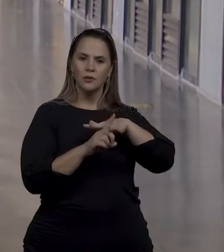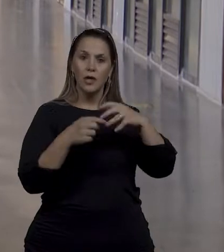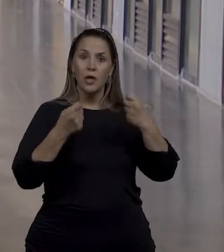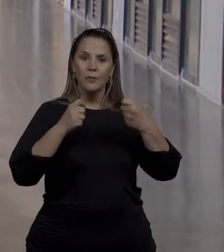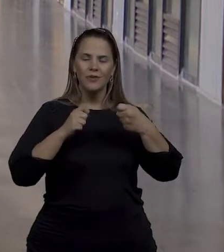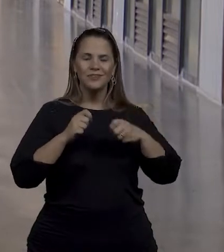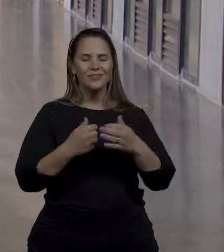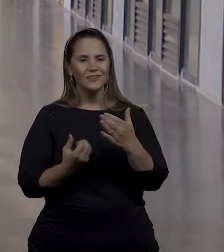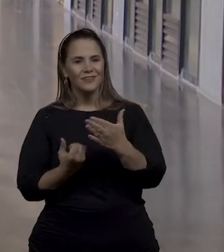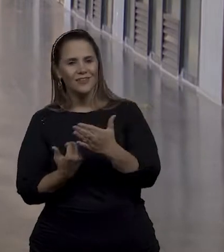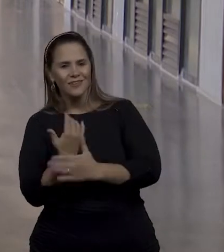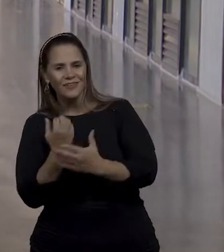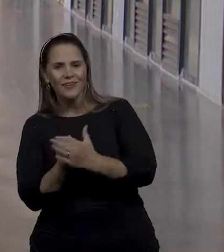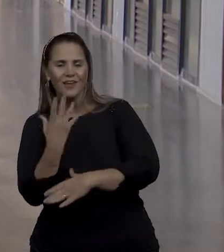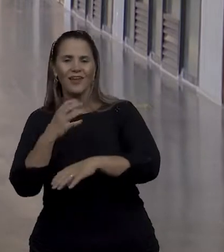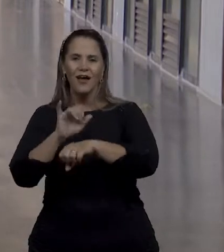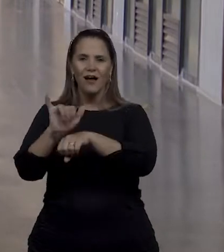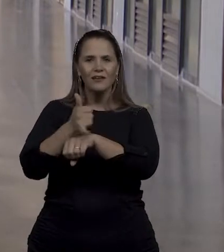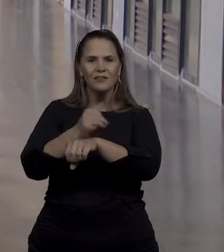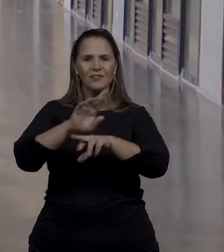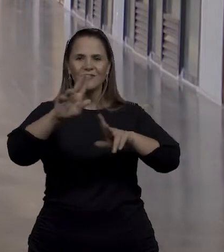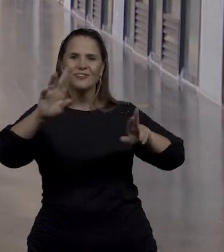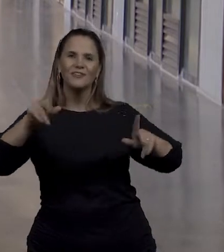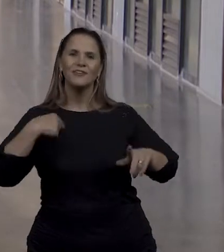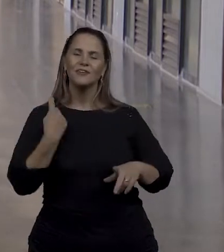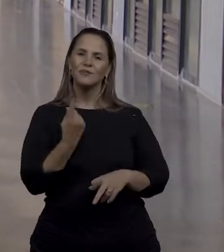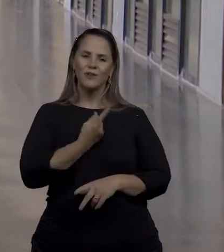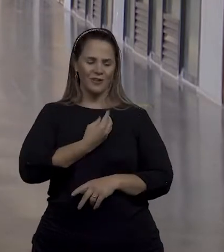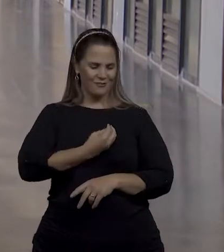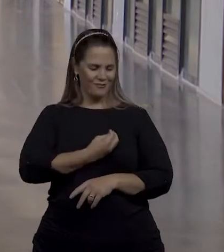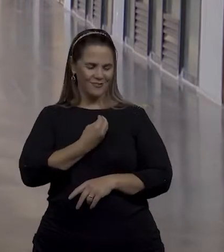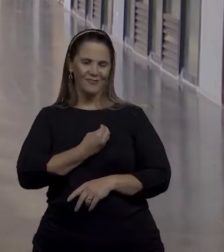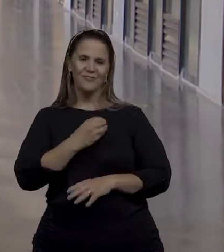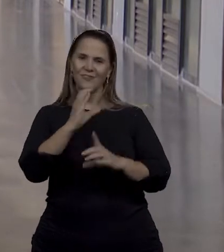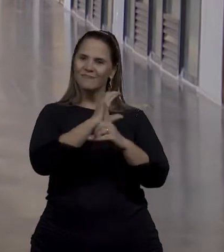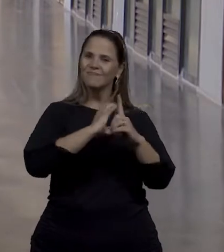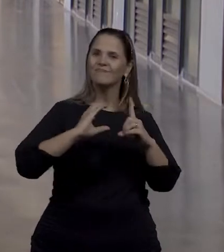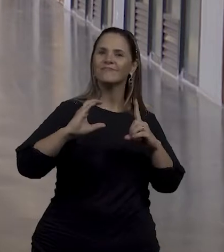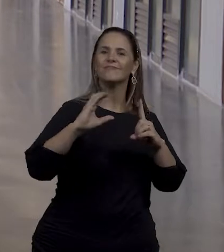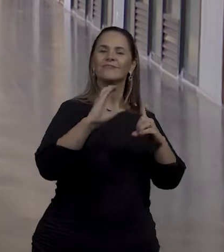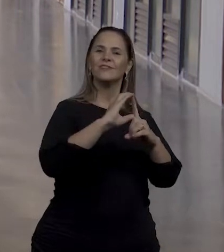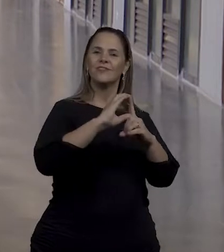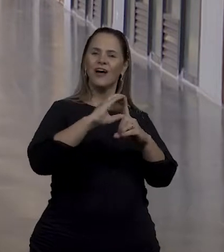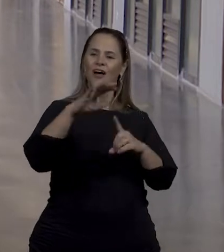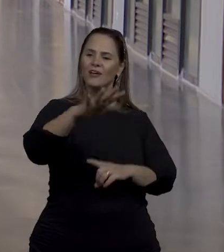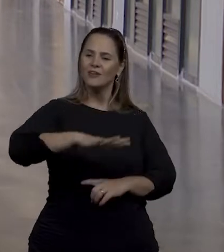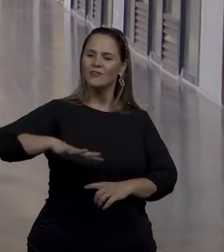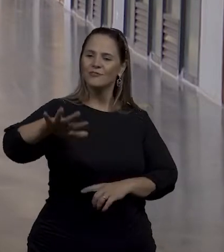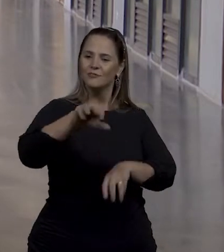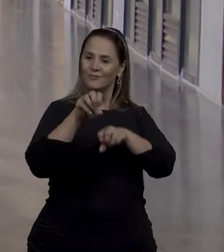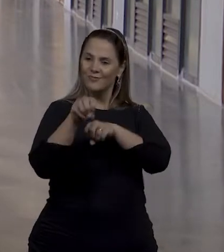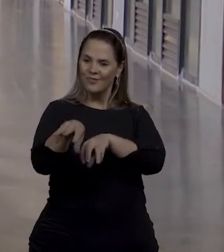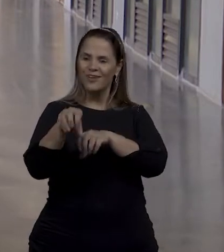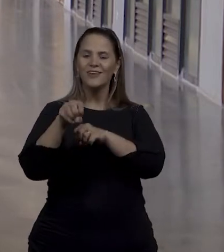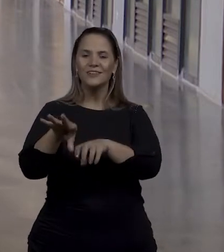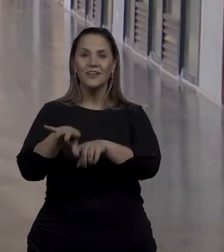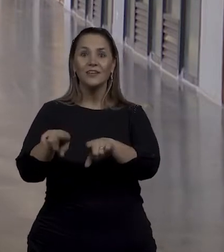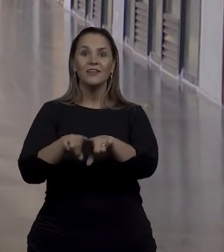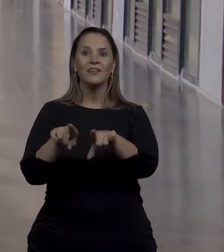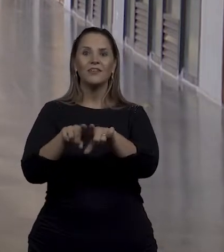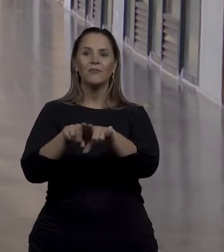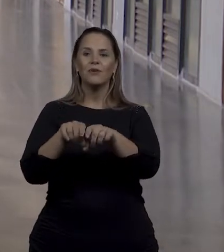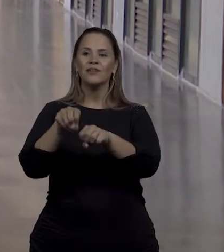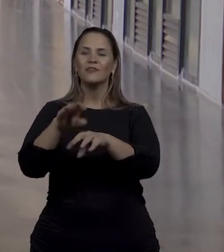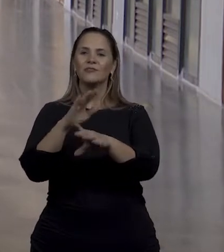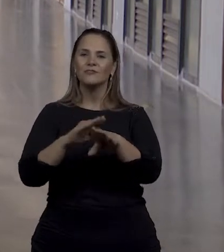inclusão em várias instâncias da nossa vida. Na nossa vida comunitária, nos espaços educacionais, inclusive na educação